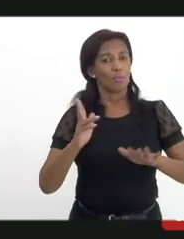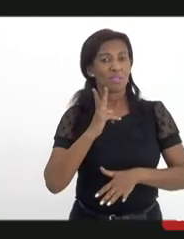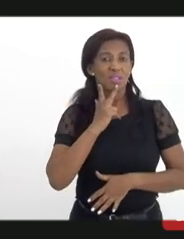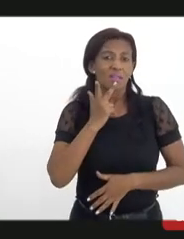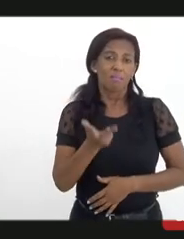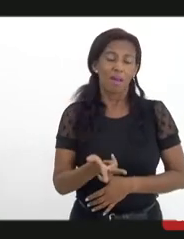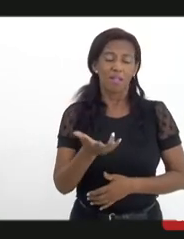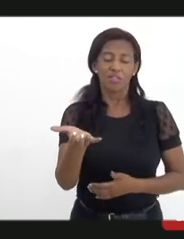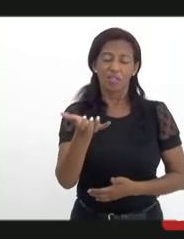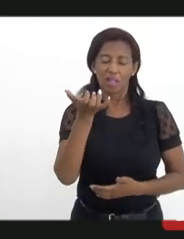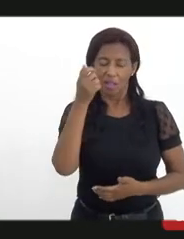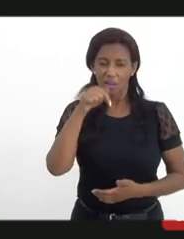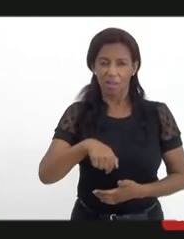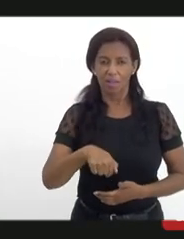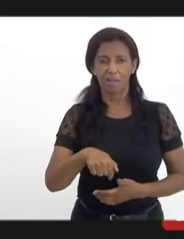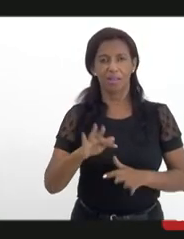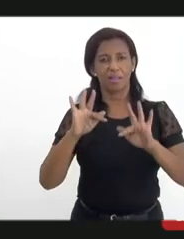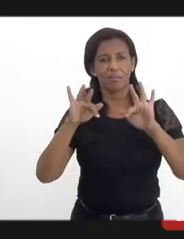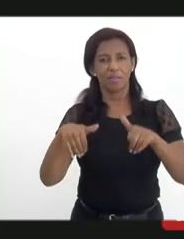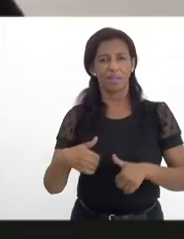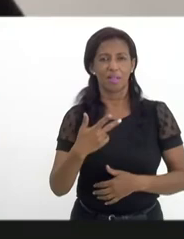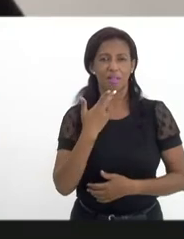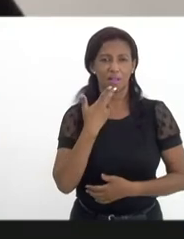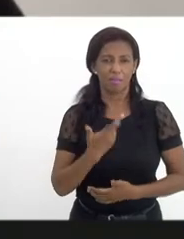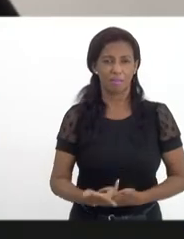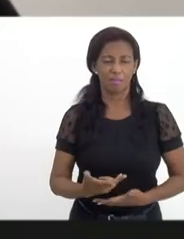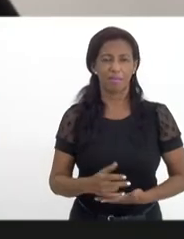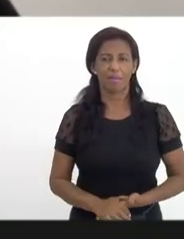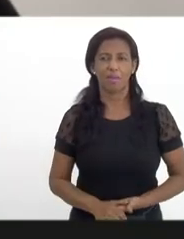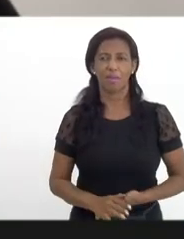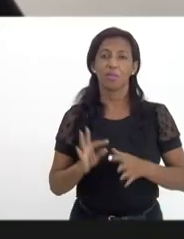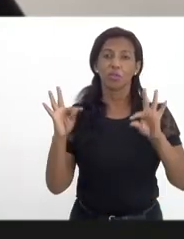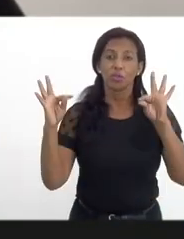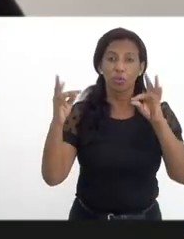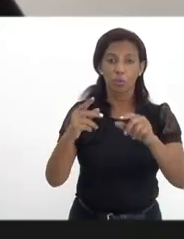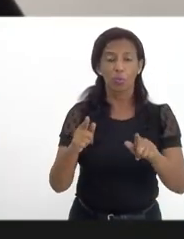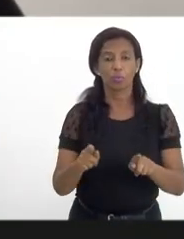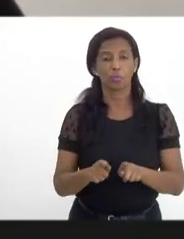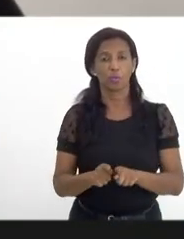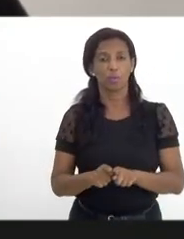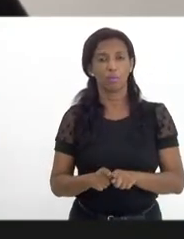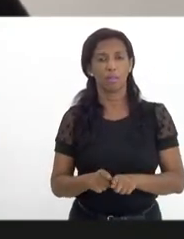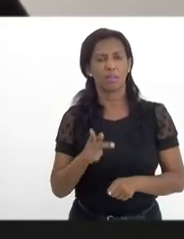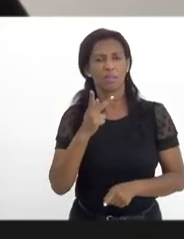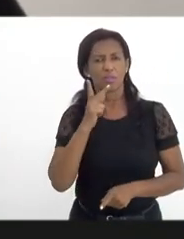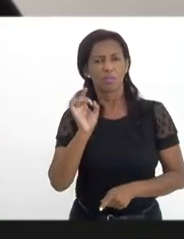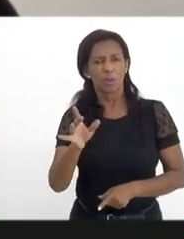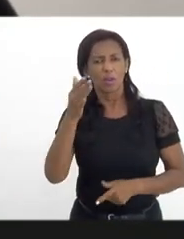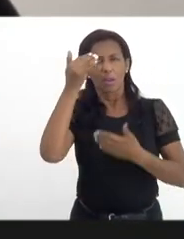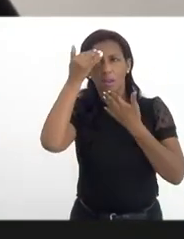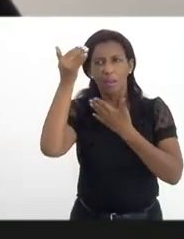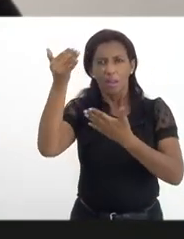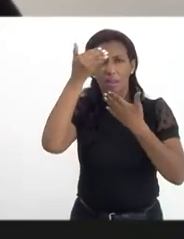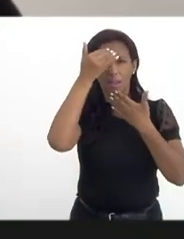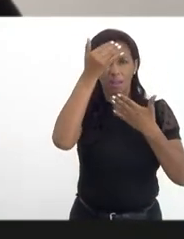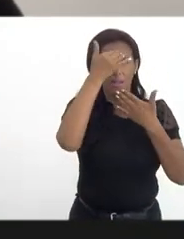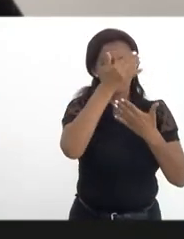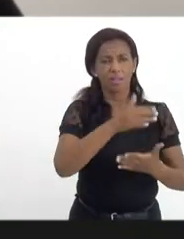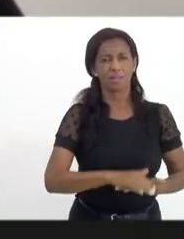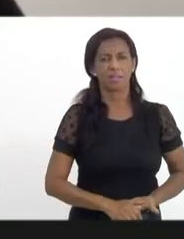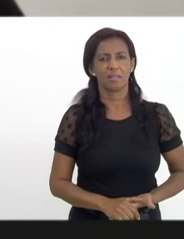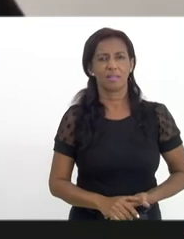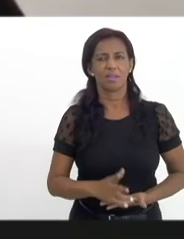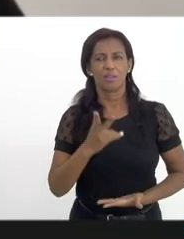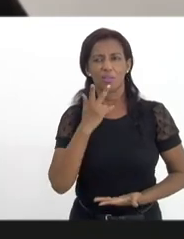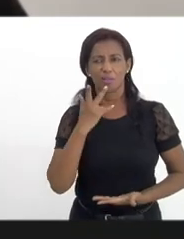quero aqui dar por encerrada a minha palavra, a palavra de todos, e fazer aqui meus agradecimentos. Volto a